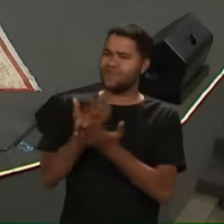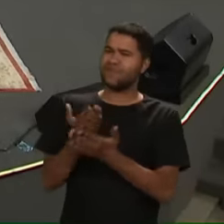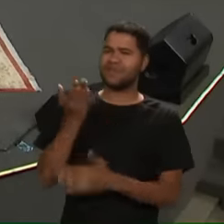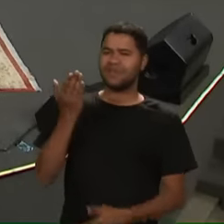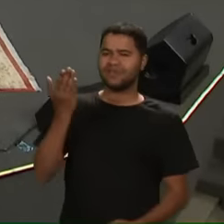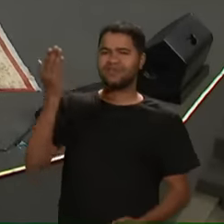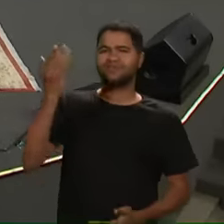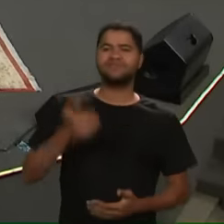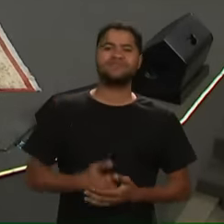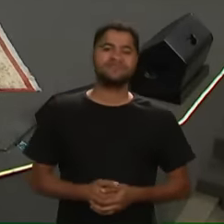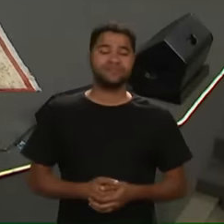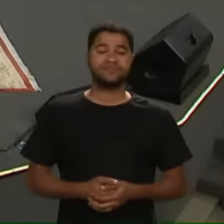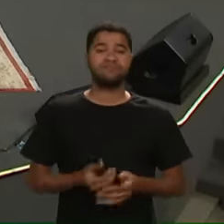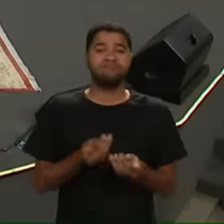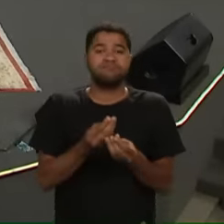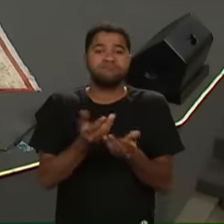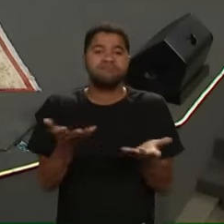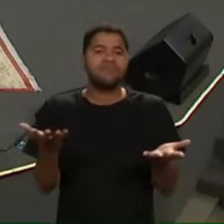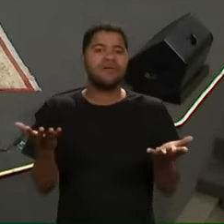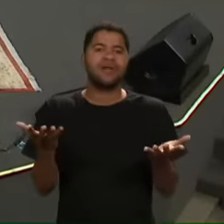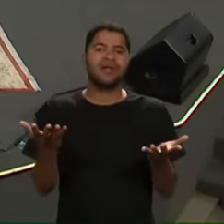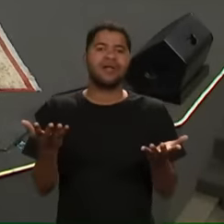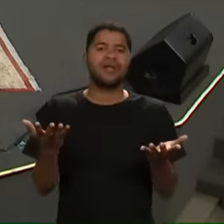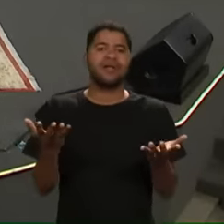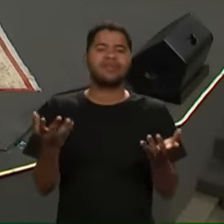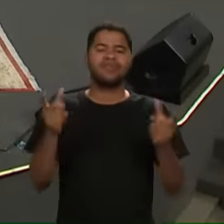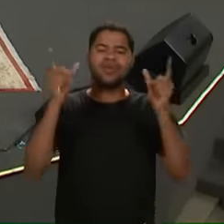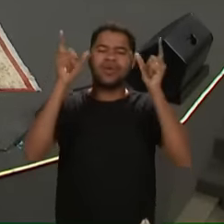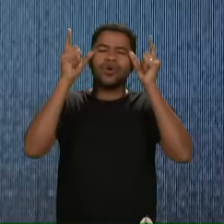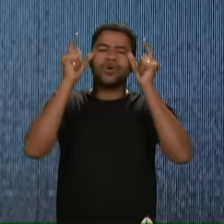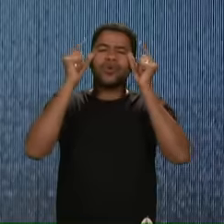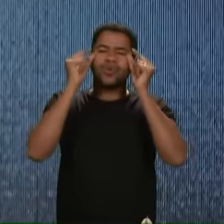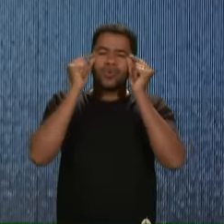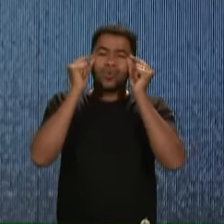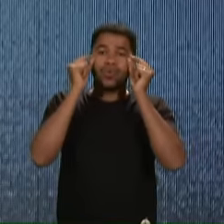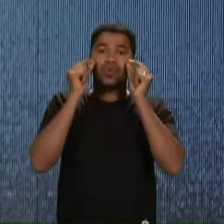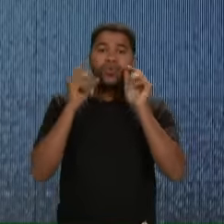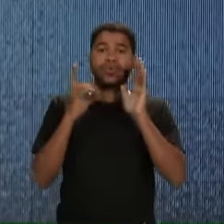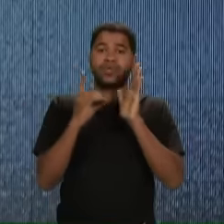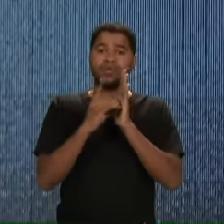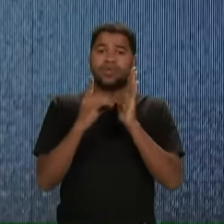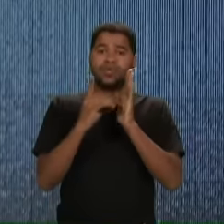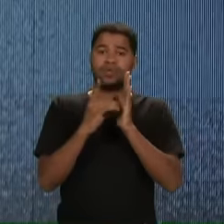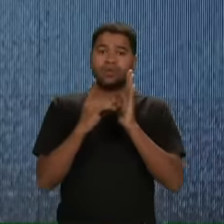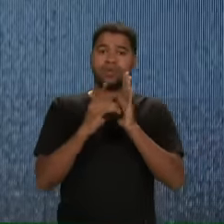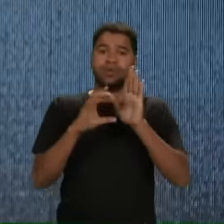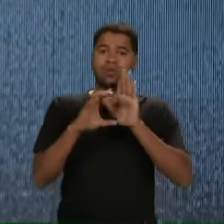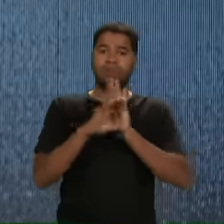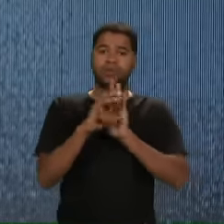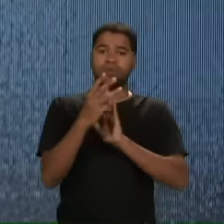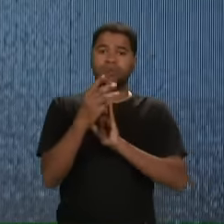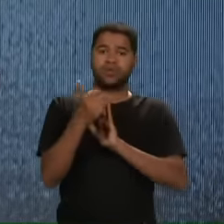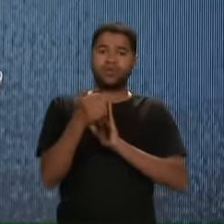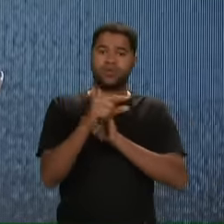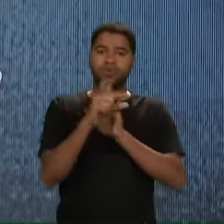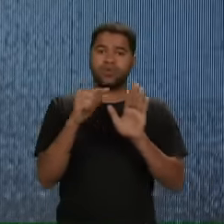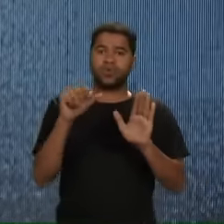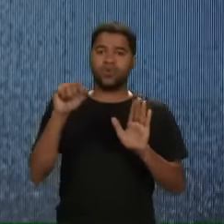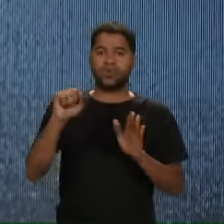Isso Traz o que? Excelente Em Deuteronômio 31 Verso 8